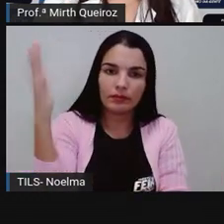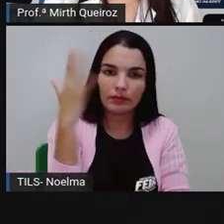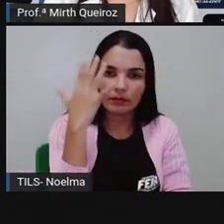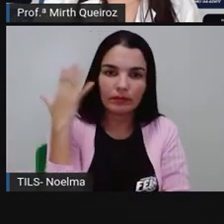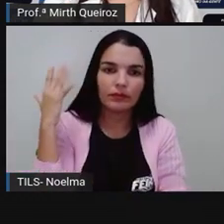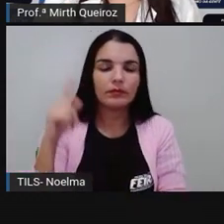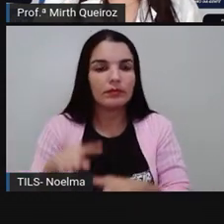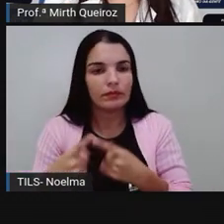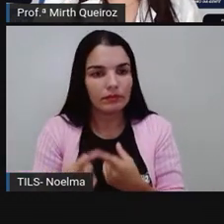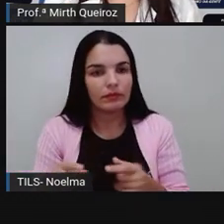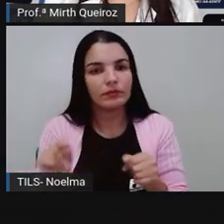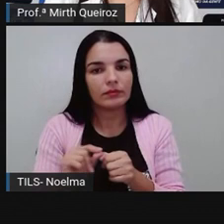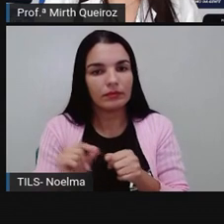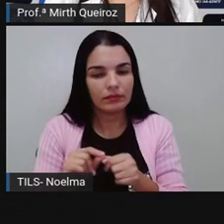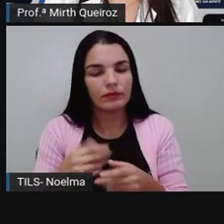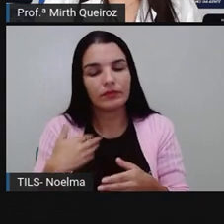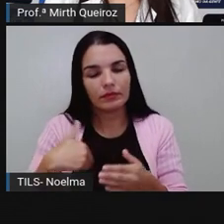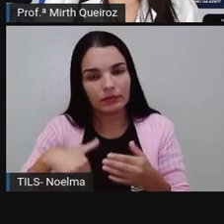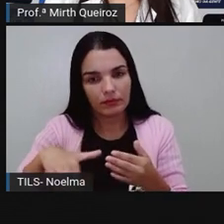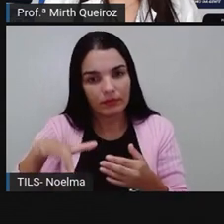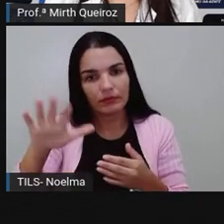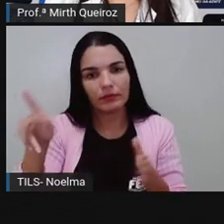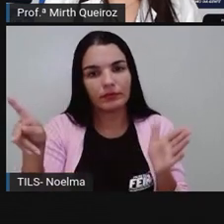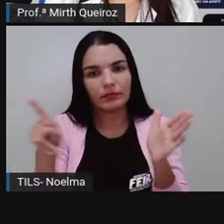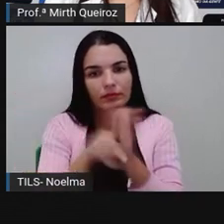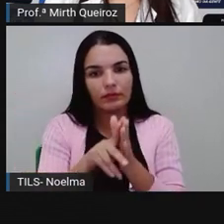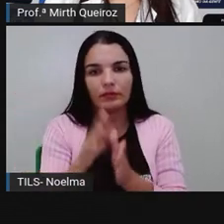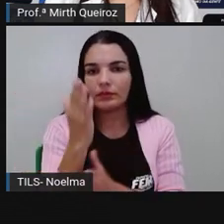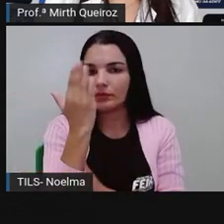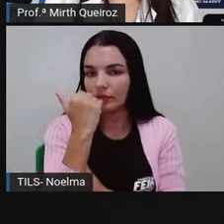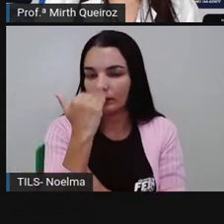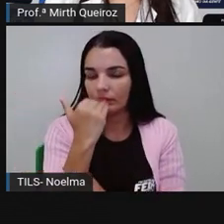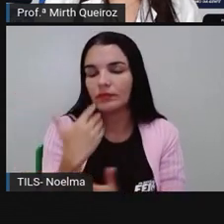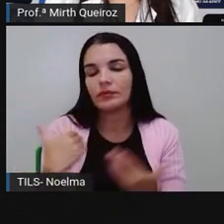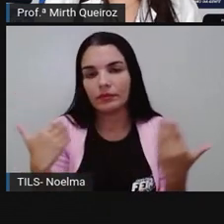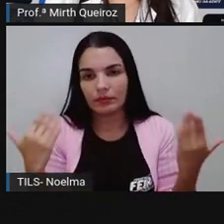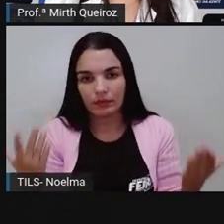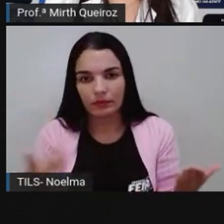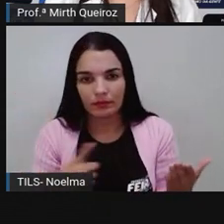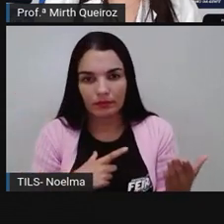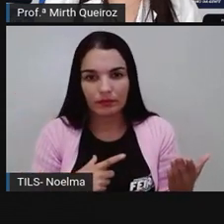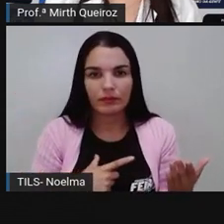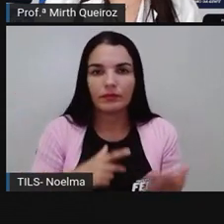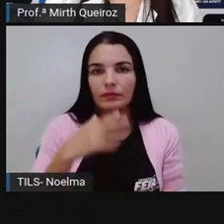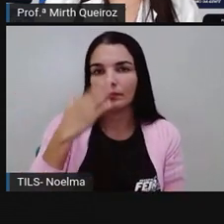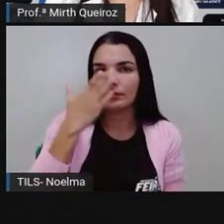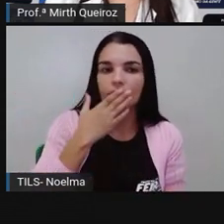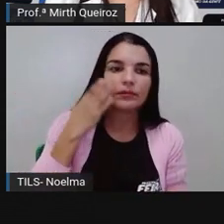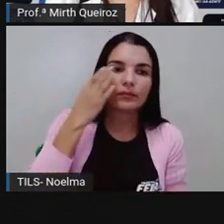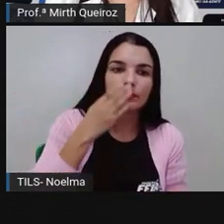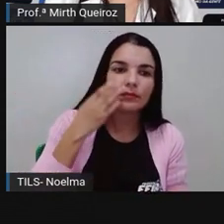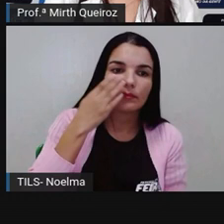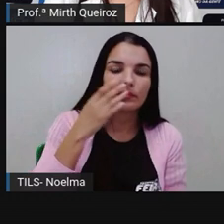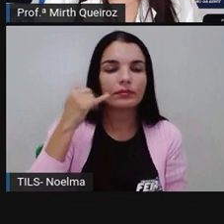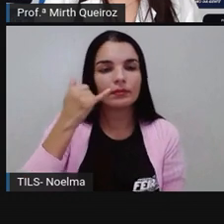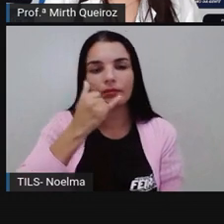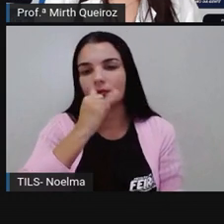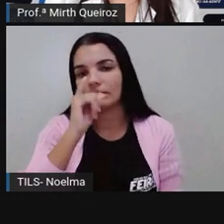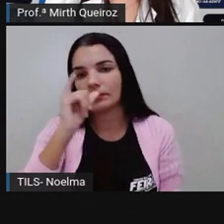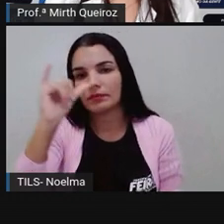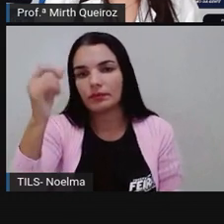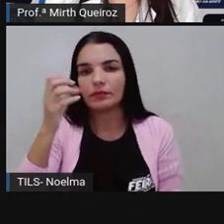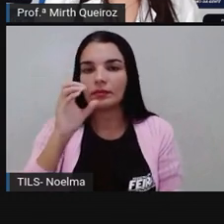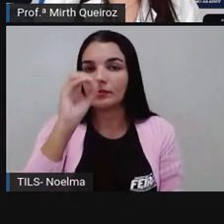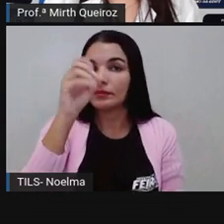vão produzir o próprio alimento da planta e vai produzir, nesse caso, a glicose, né? Que é fonte de energia e o